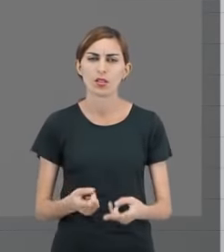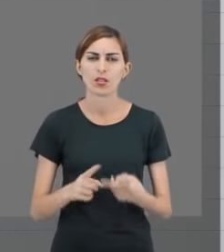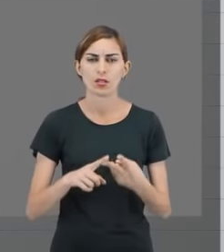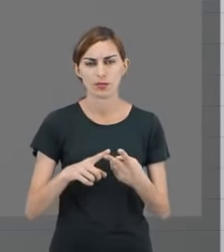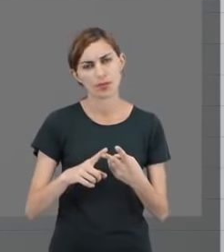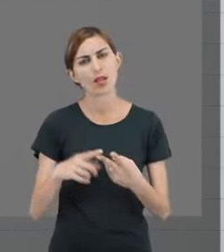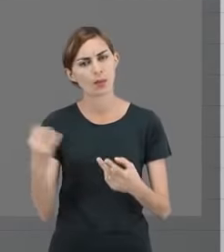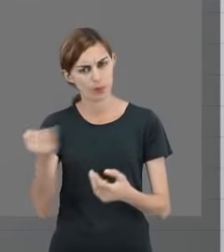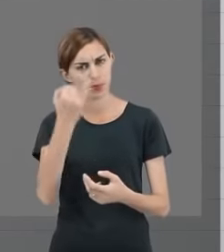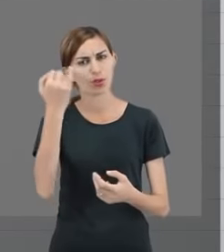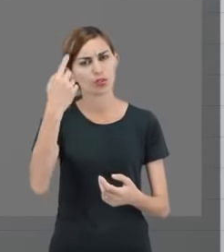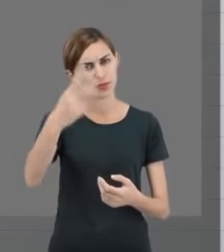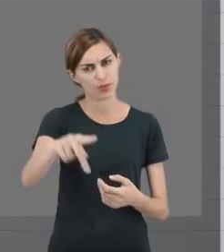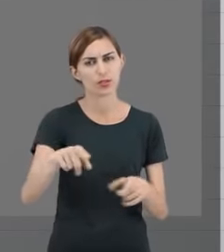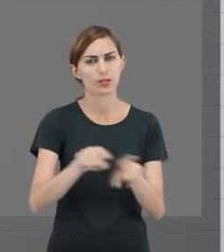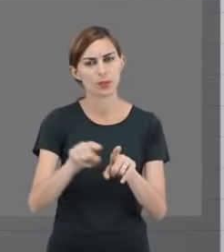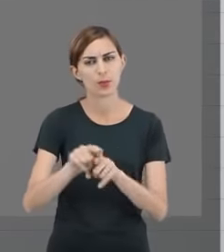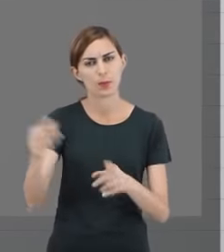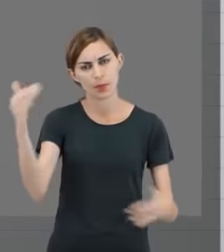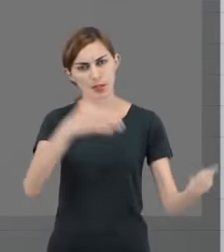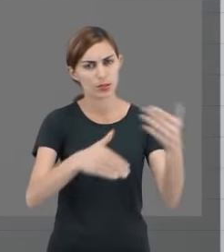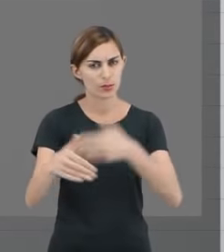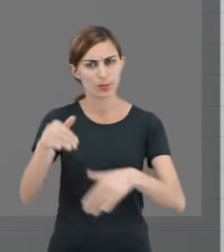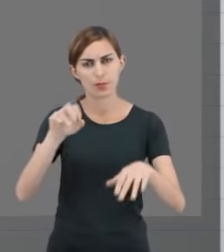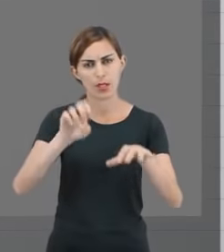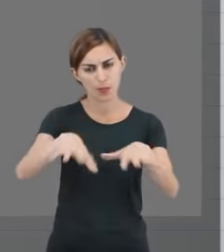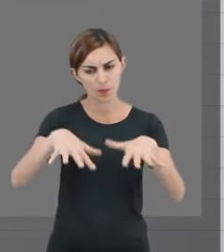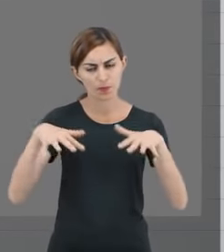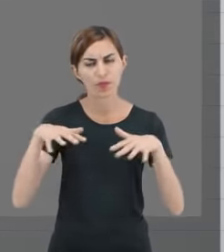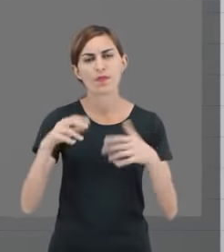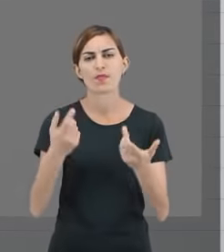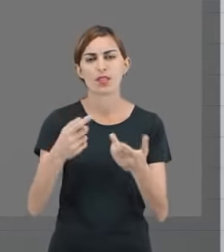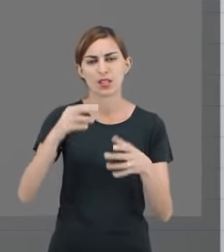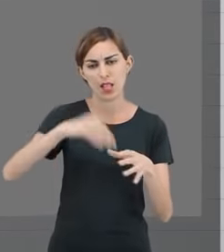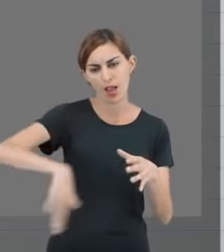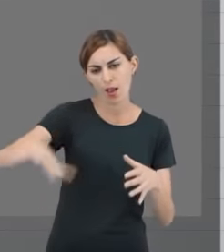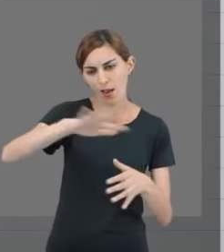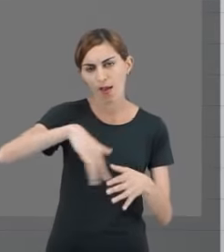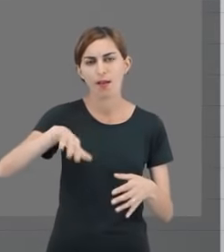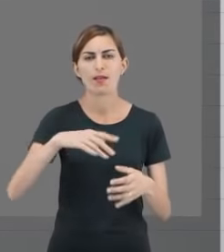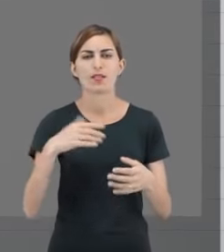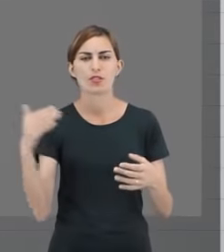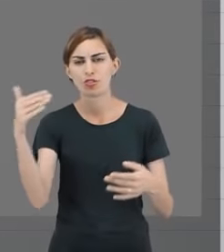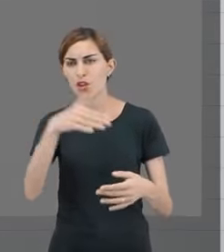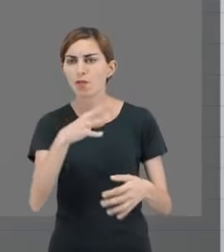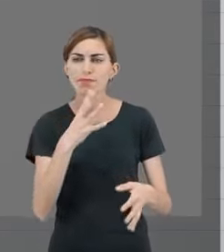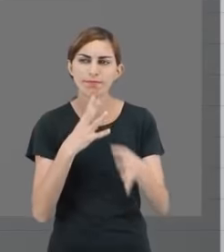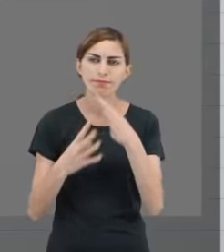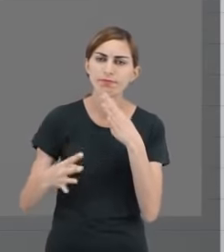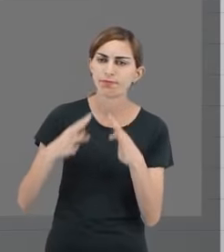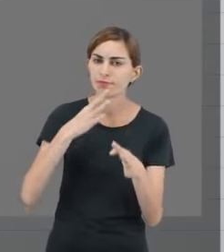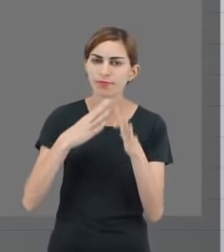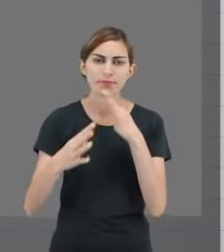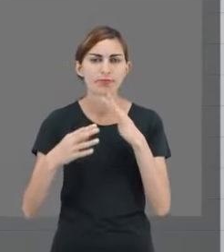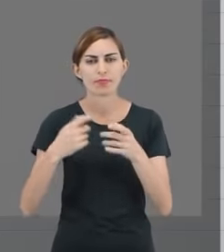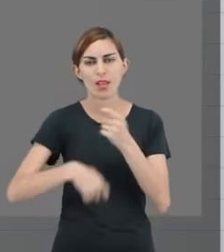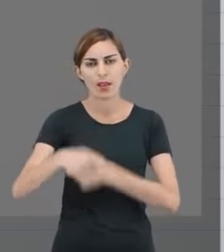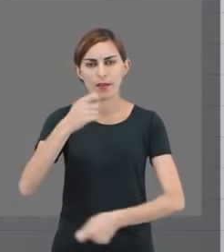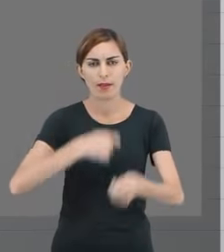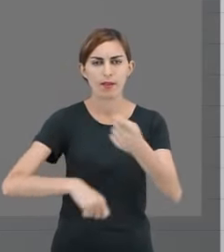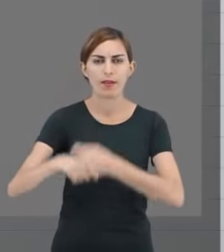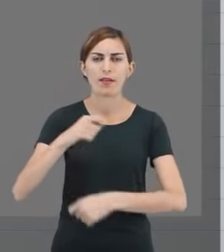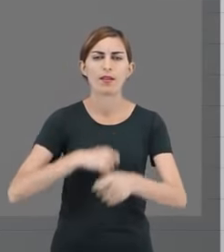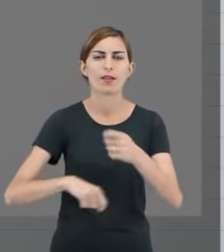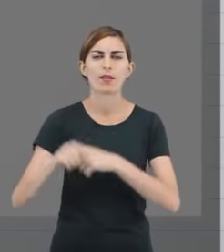enriquecedor também para você que pode participar de eventos dentro da área, já vai se familiarizando com o mercado,